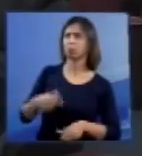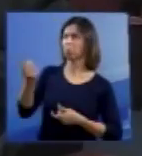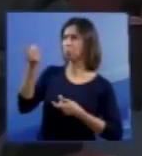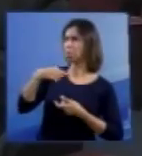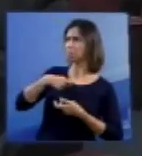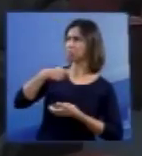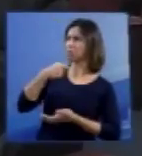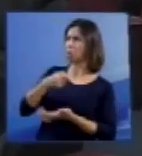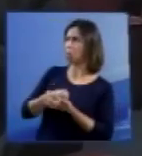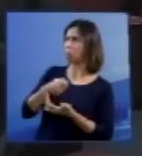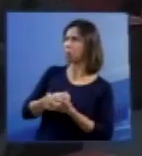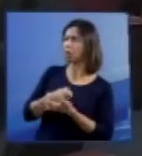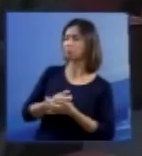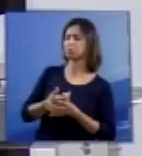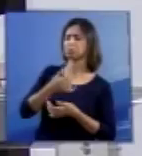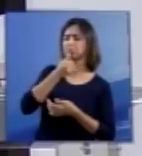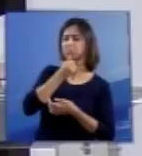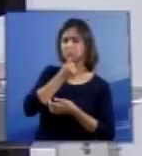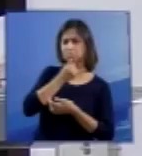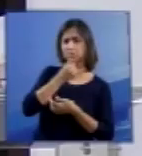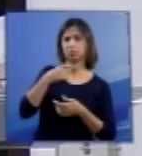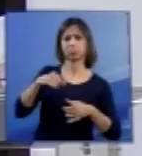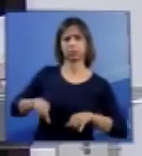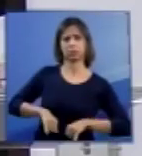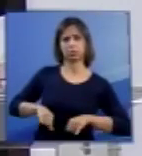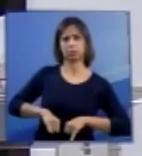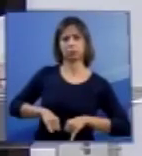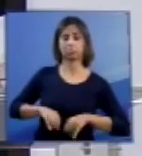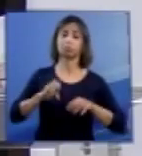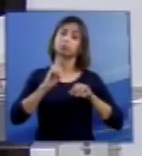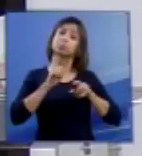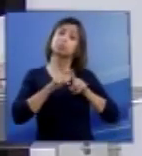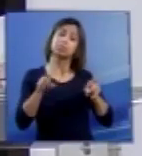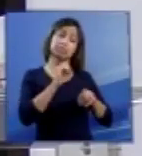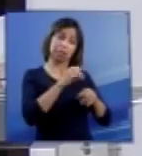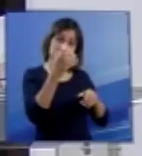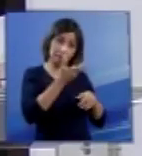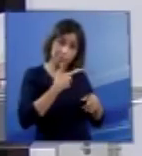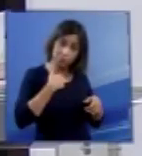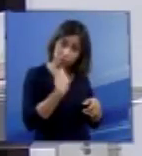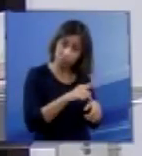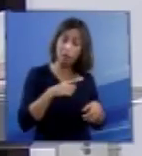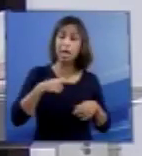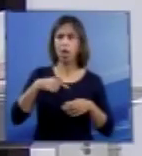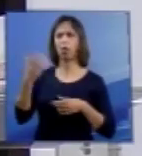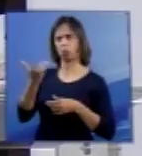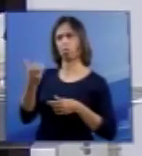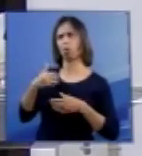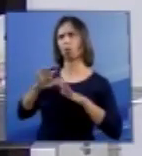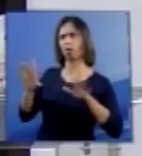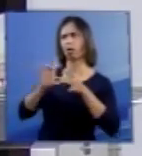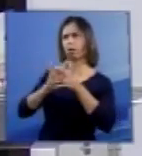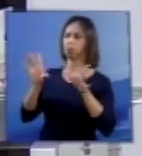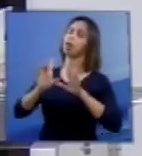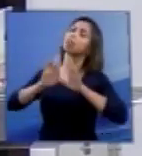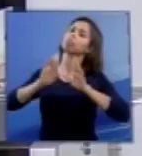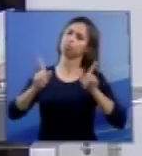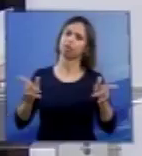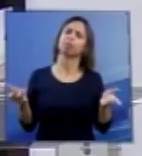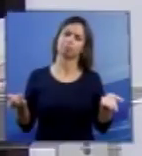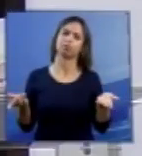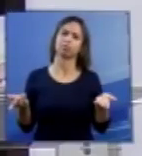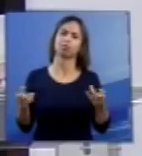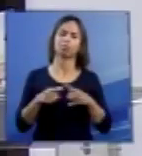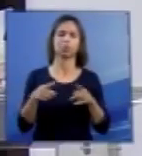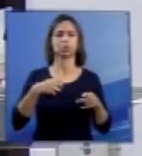quer manter a gravidez, ela pode fazê-la. E nesse caso o sentimento certamente será